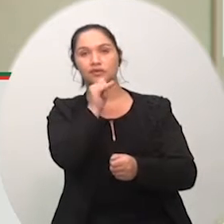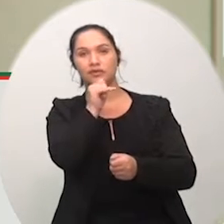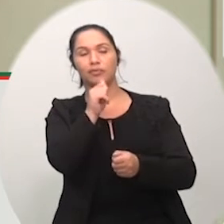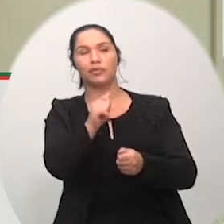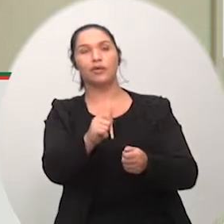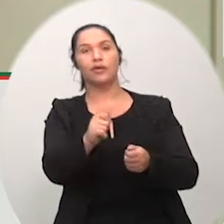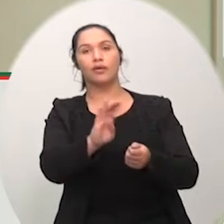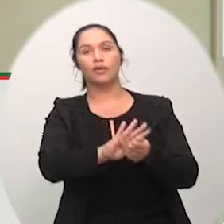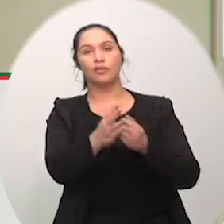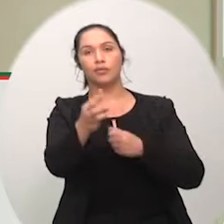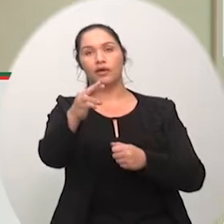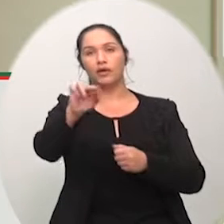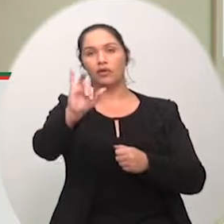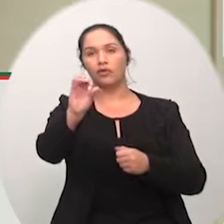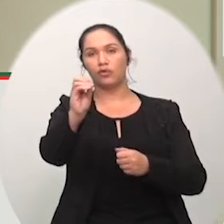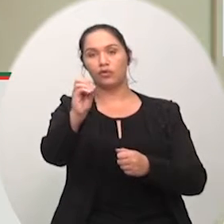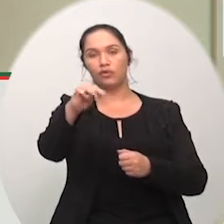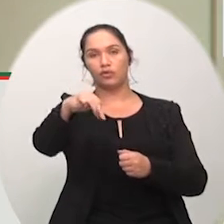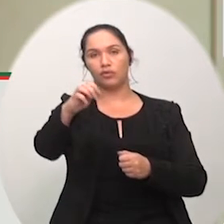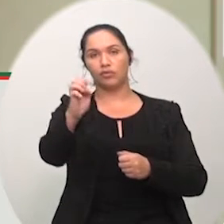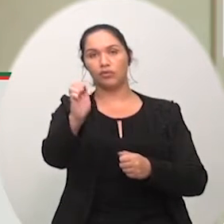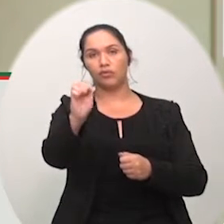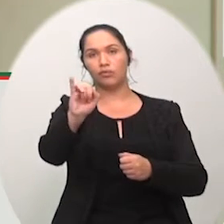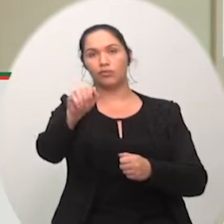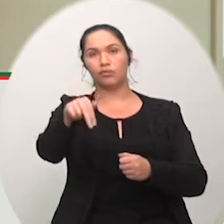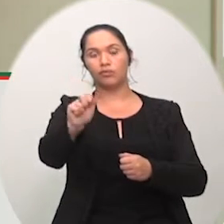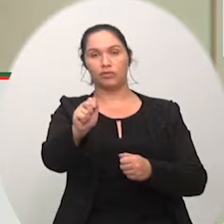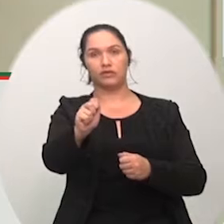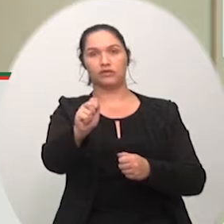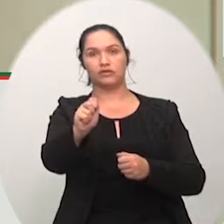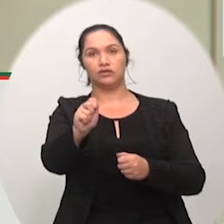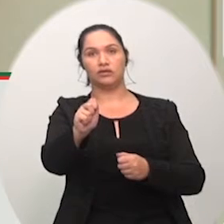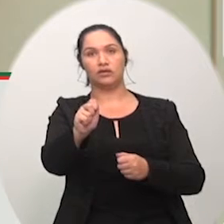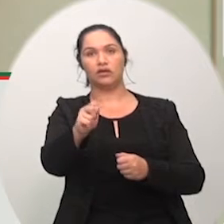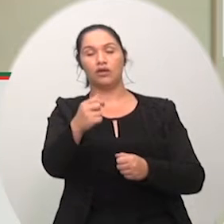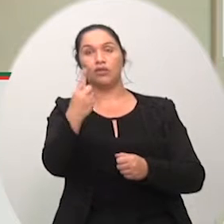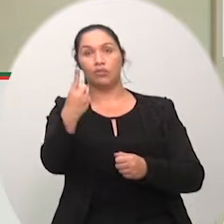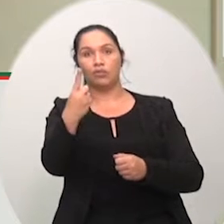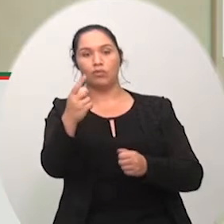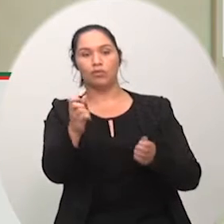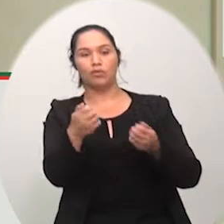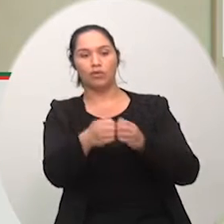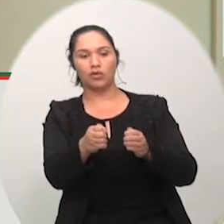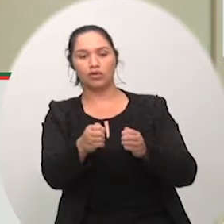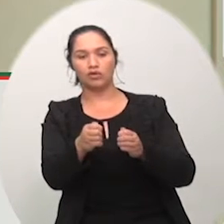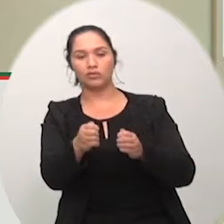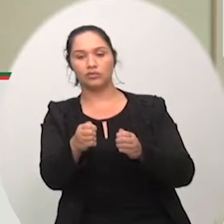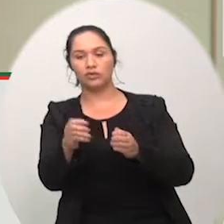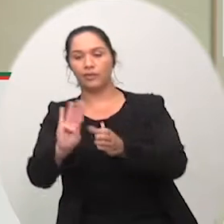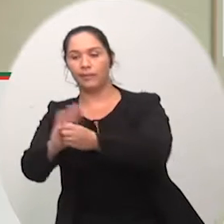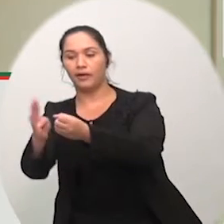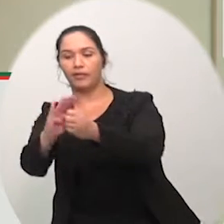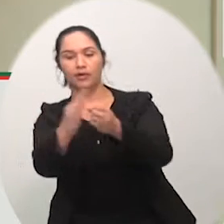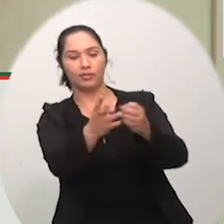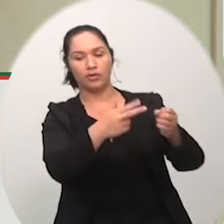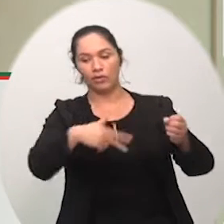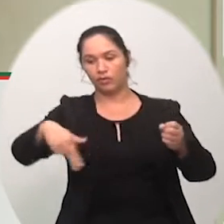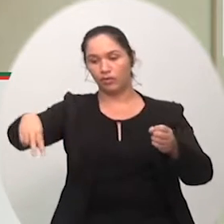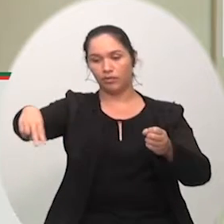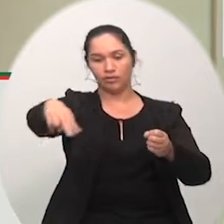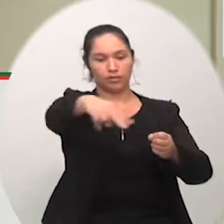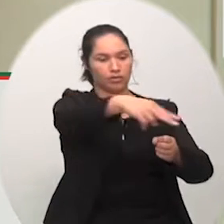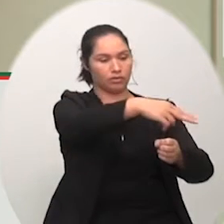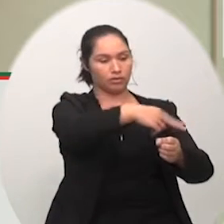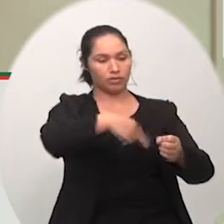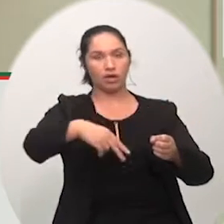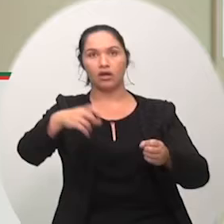passa Rio Maina Metropol São Marcos Laranjinha tudo passa na mesma parada nós temos o caso da Prefeitura Velha onde é uma parada que para um ônibus